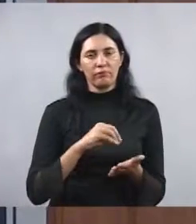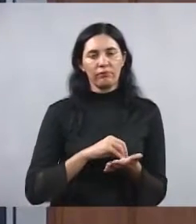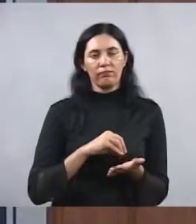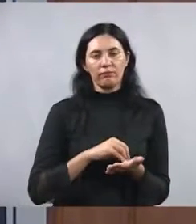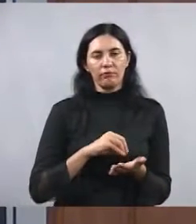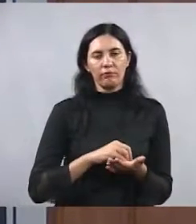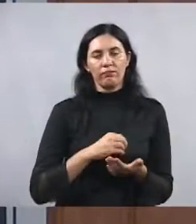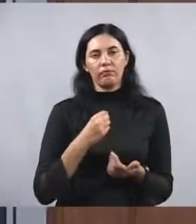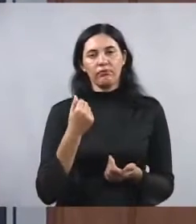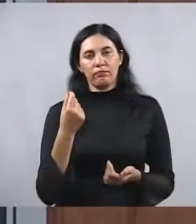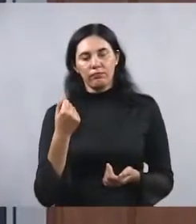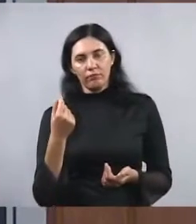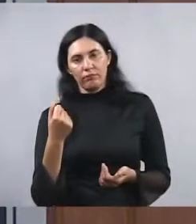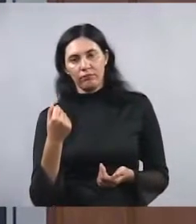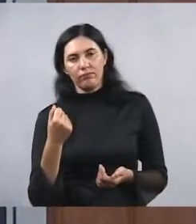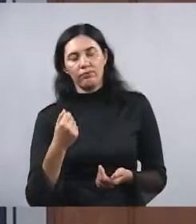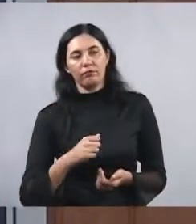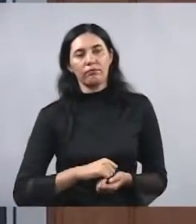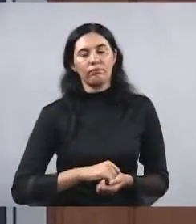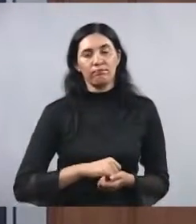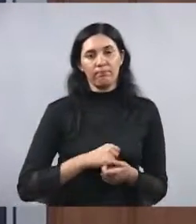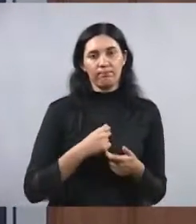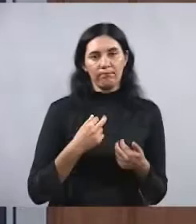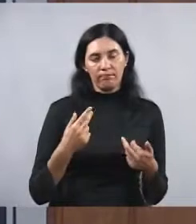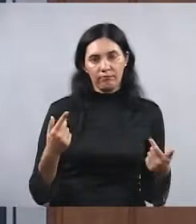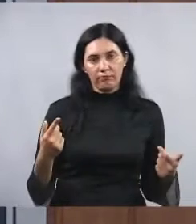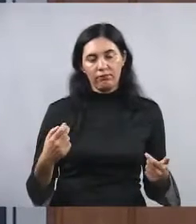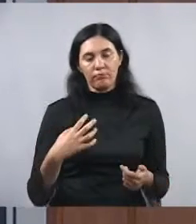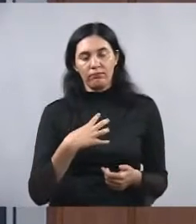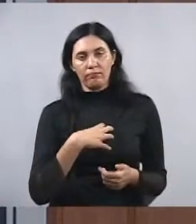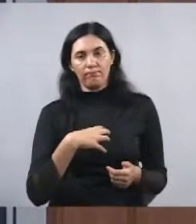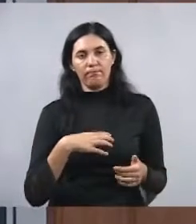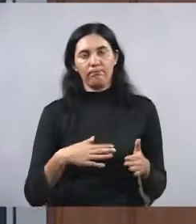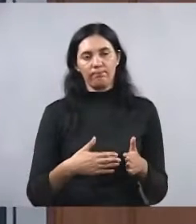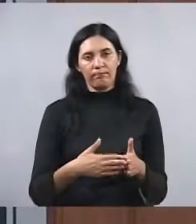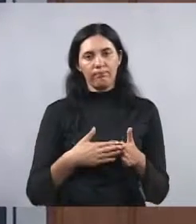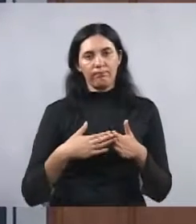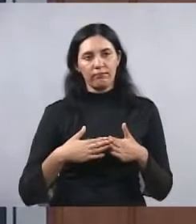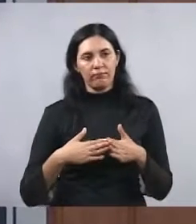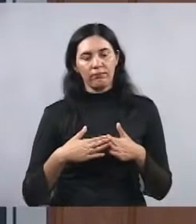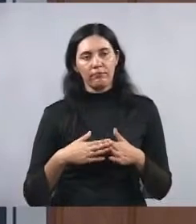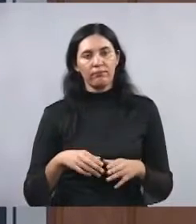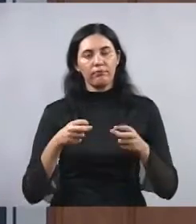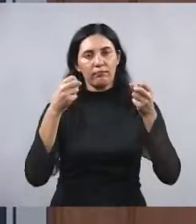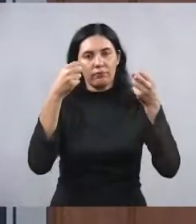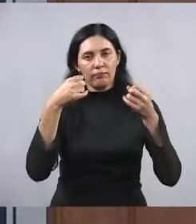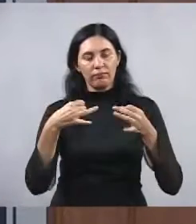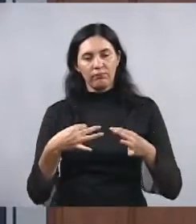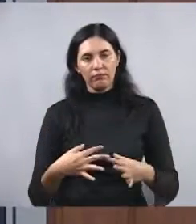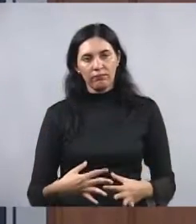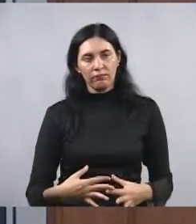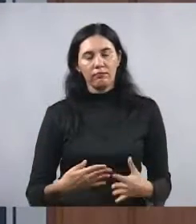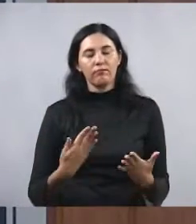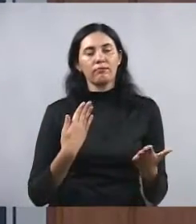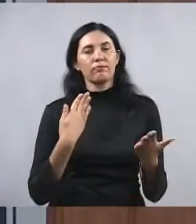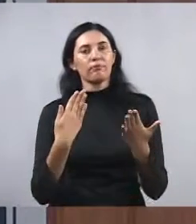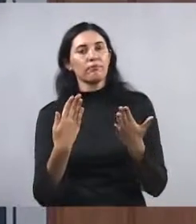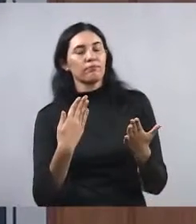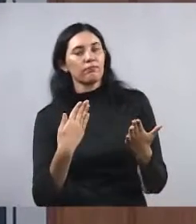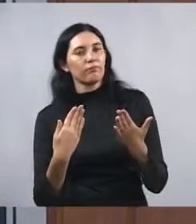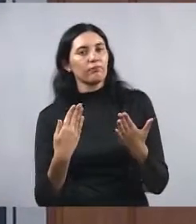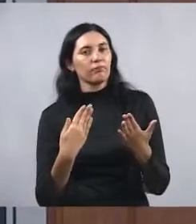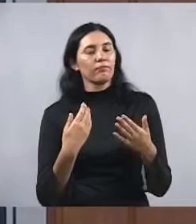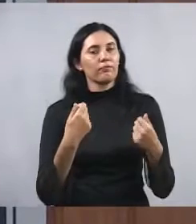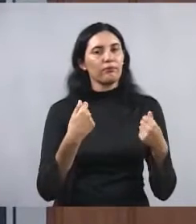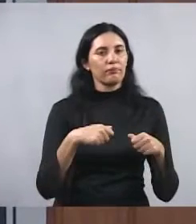recursos. E é nesse sentido que nós estamos fazendo esse requerimento. para que se esclareça qual a necessidade